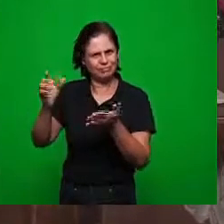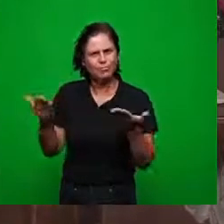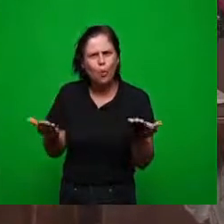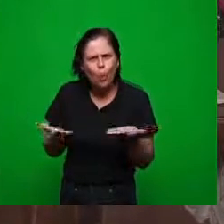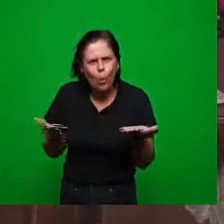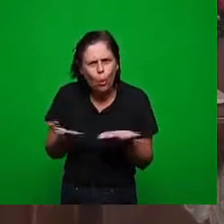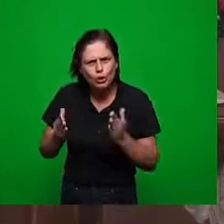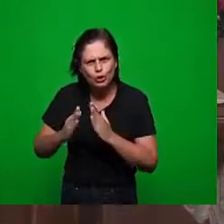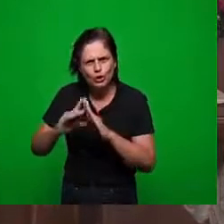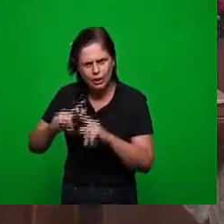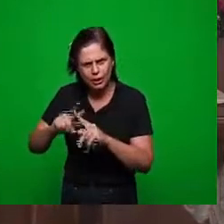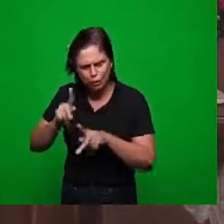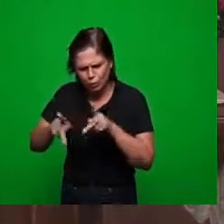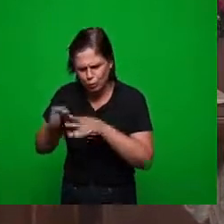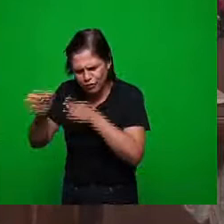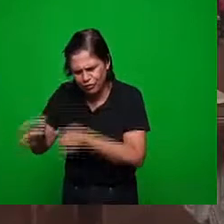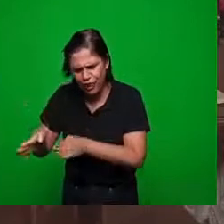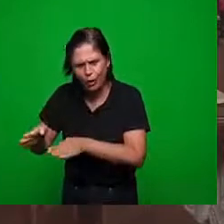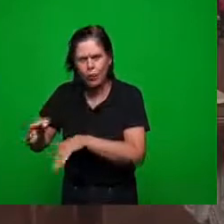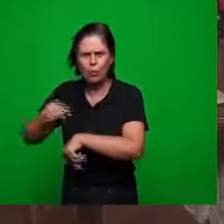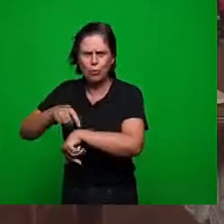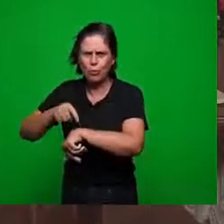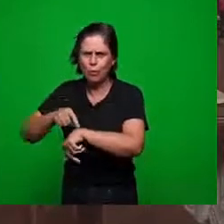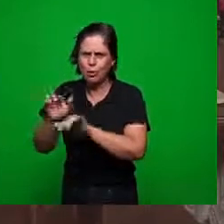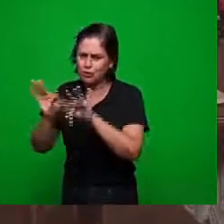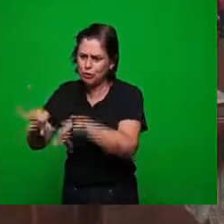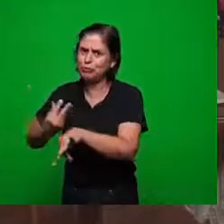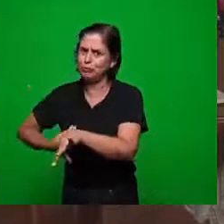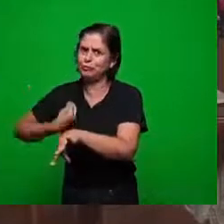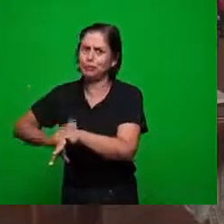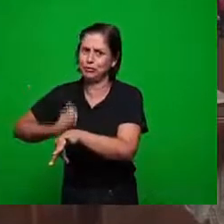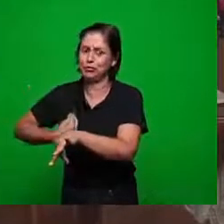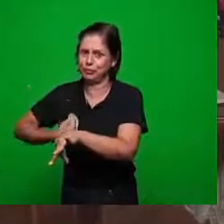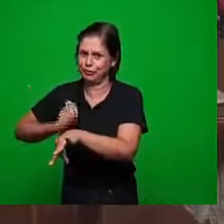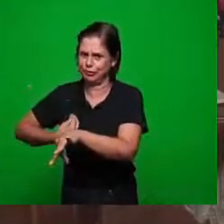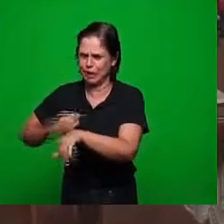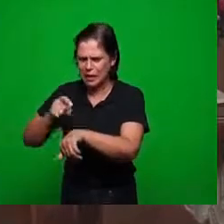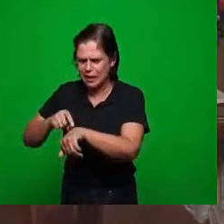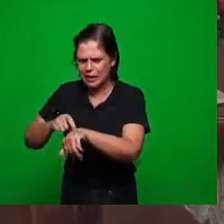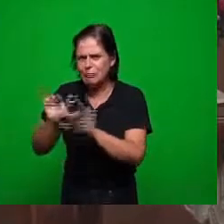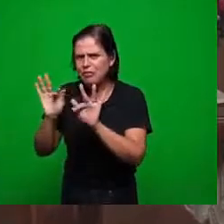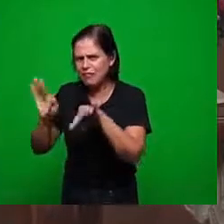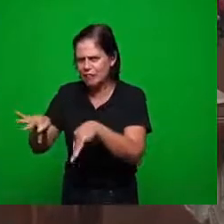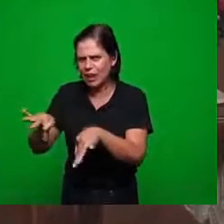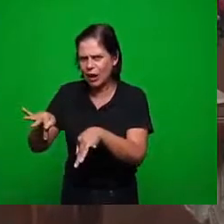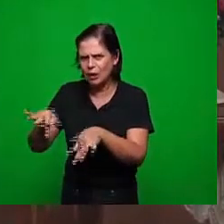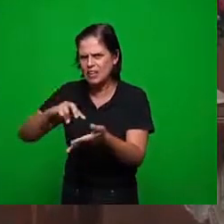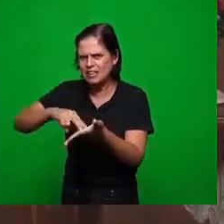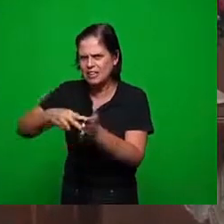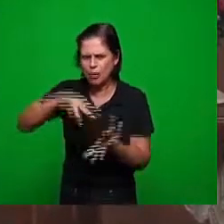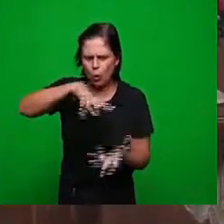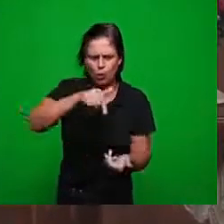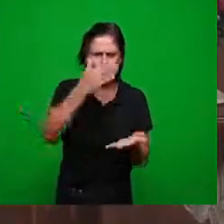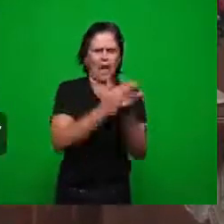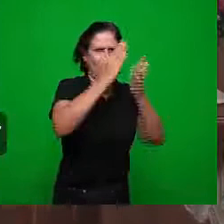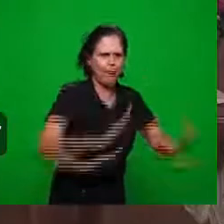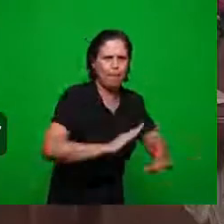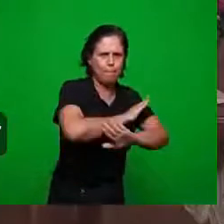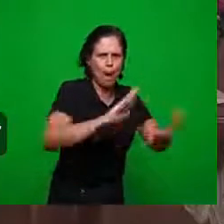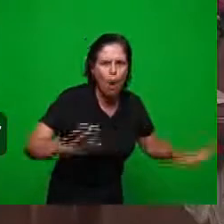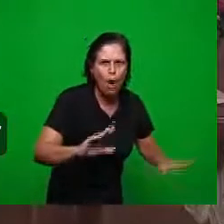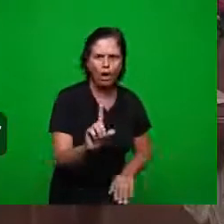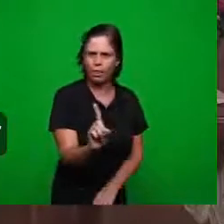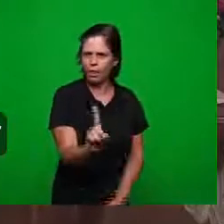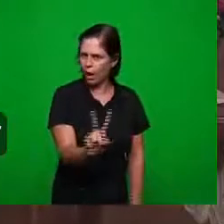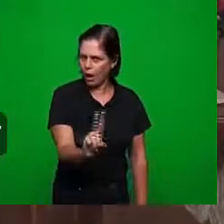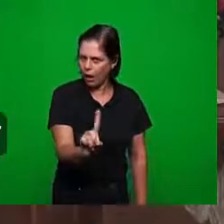final Quando nós dizemos tempo final nós não estamos dizendo que o mundo vai se acabar Nós não estamos dizendo